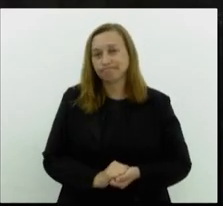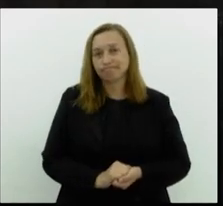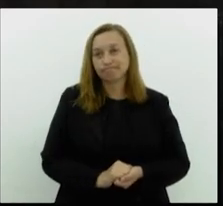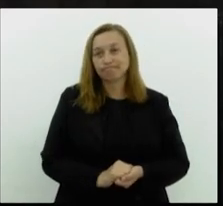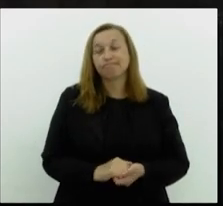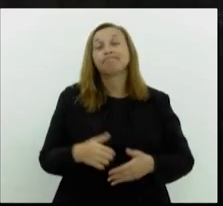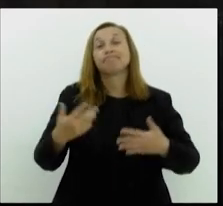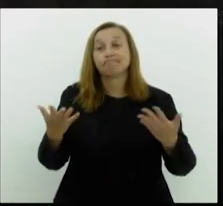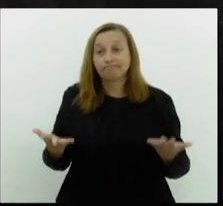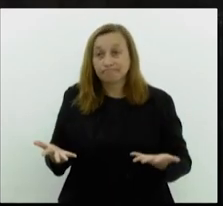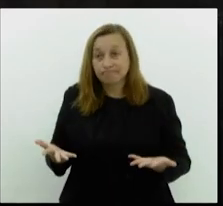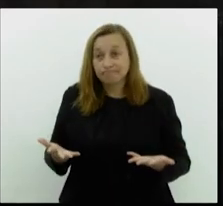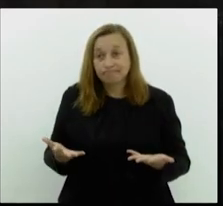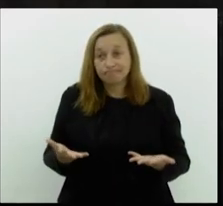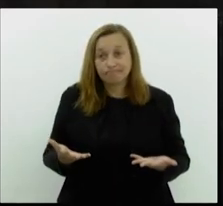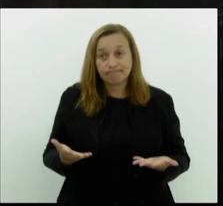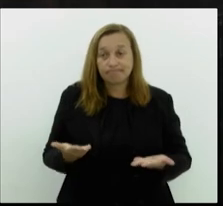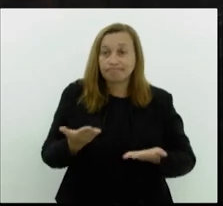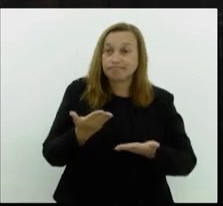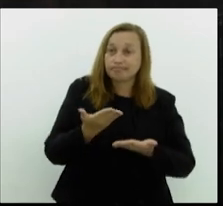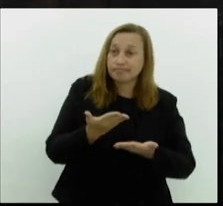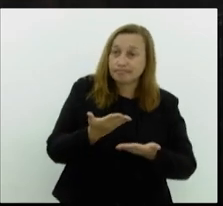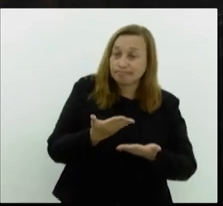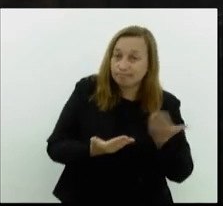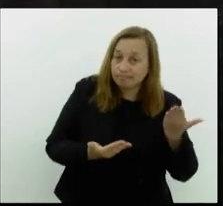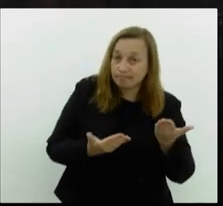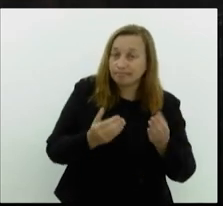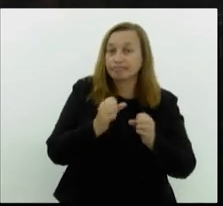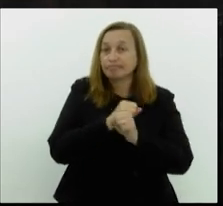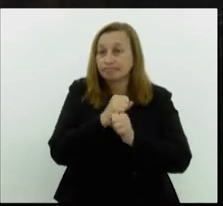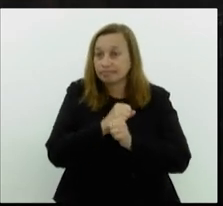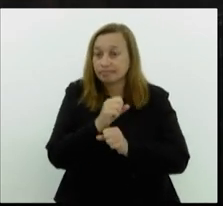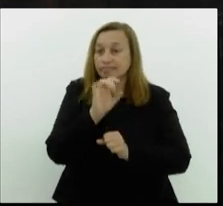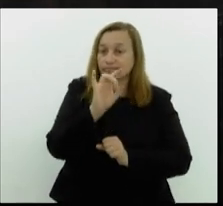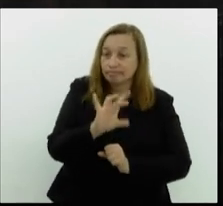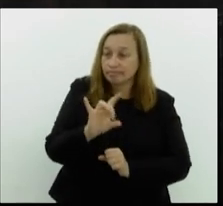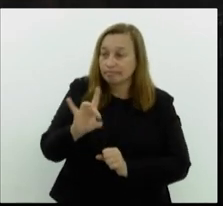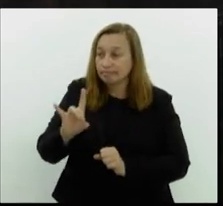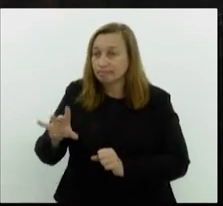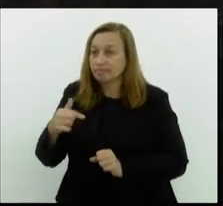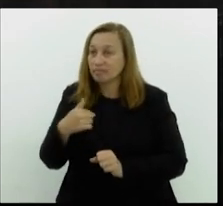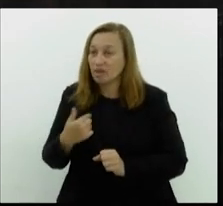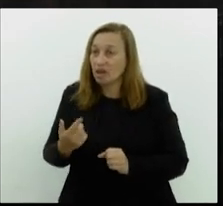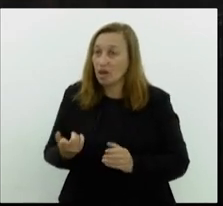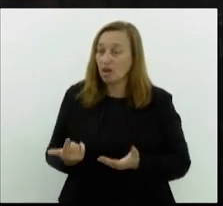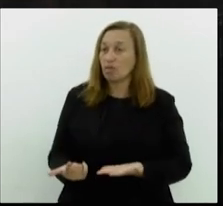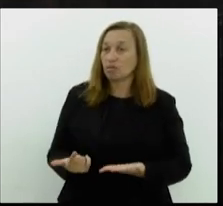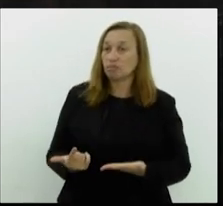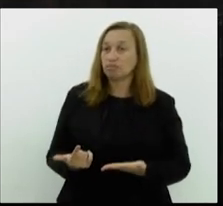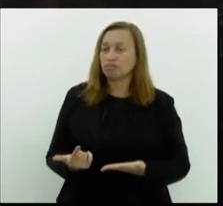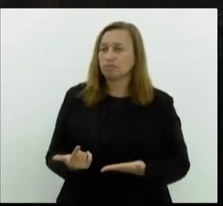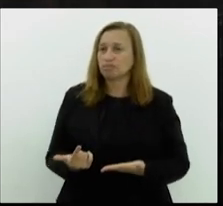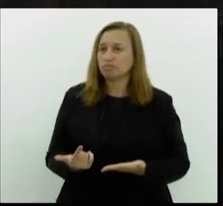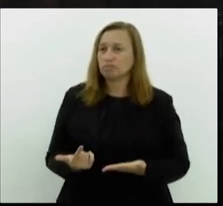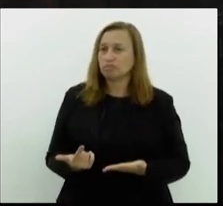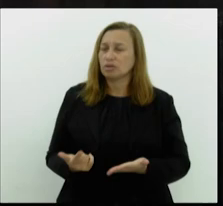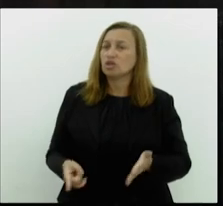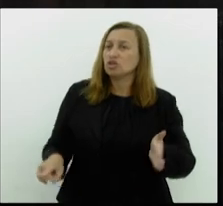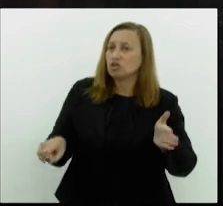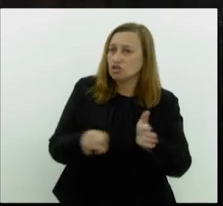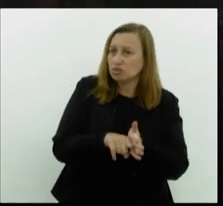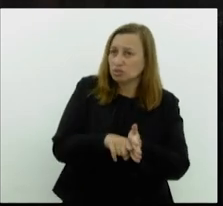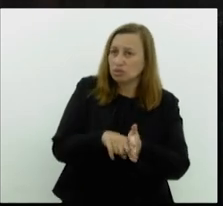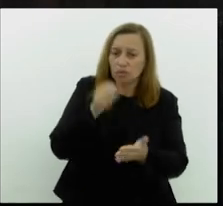Então, se eu, do déficit, de ano a ano, eu subtrair o pagamento da dívida ao Tesouro